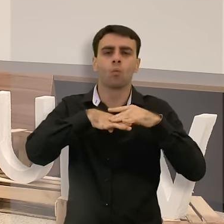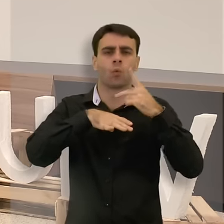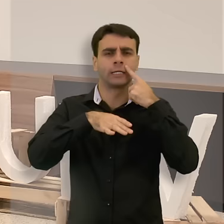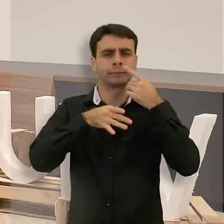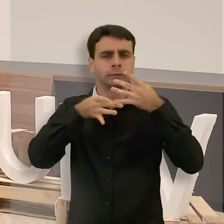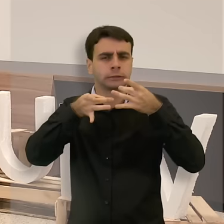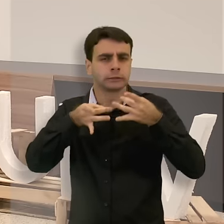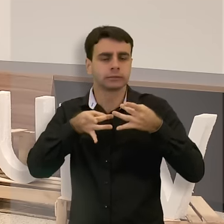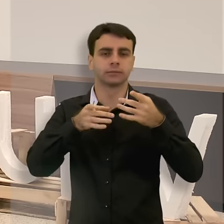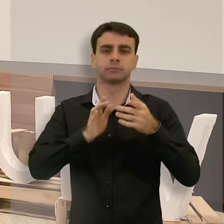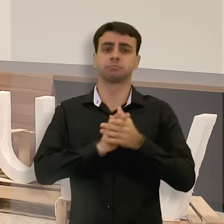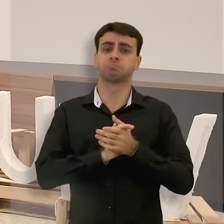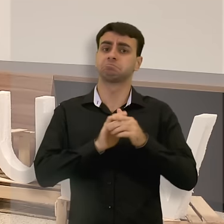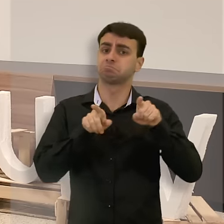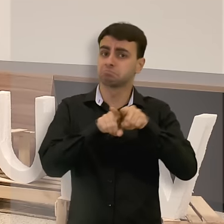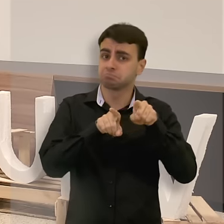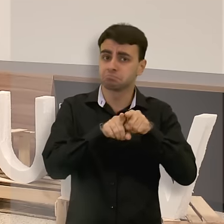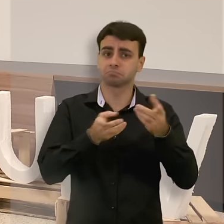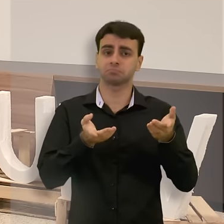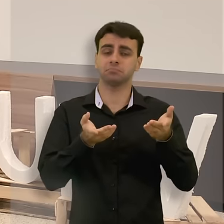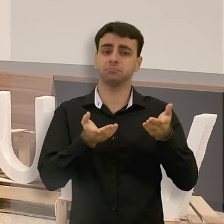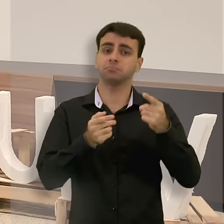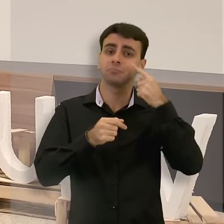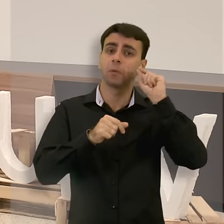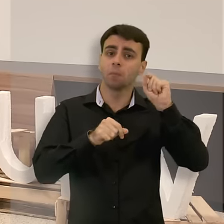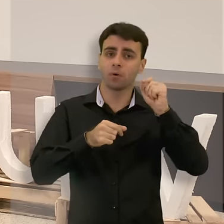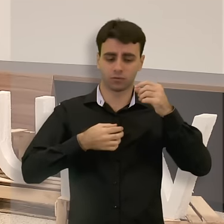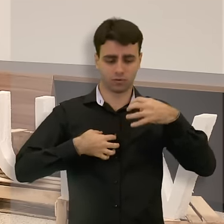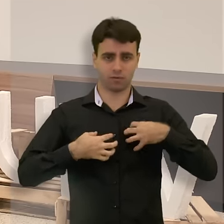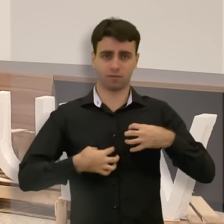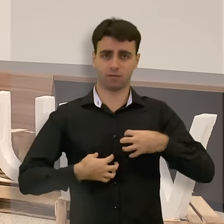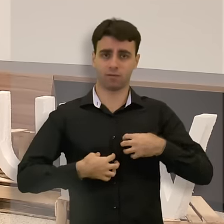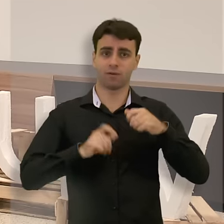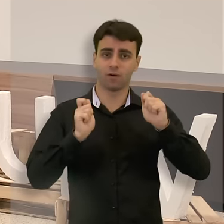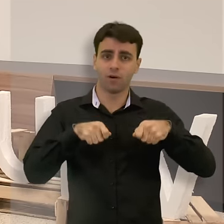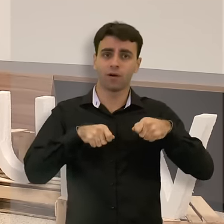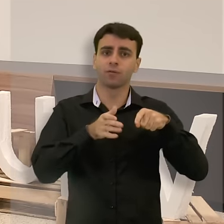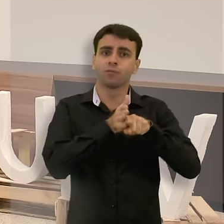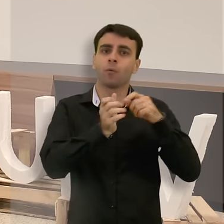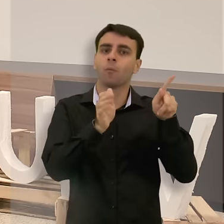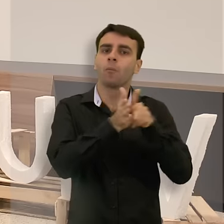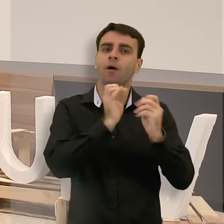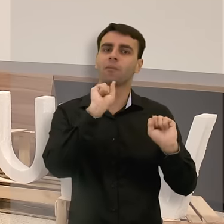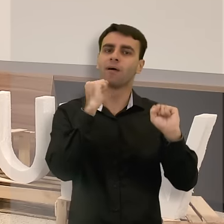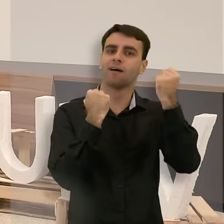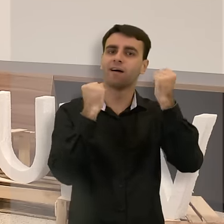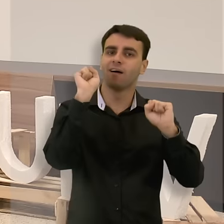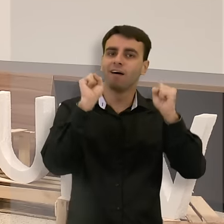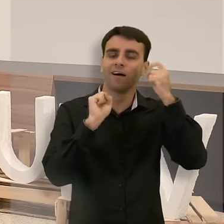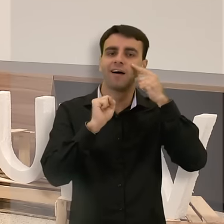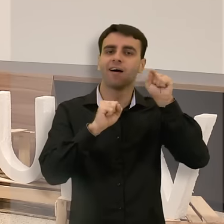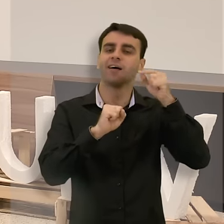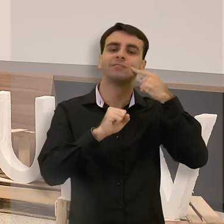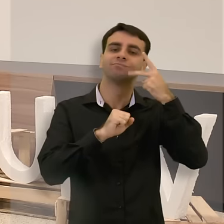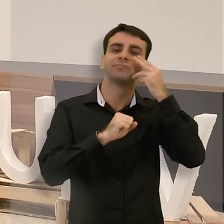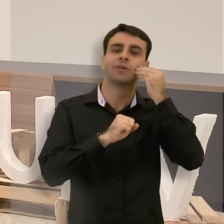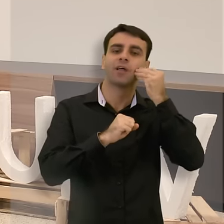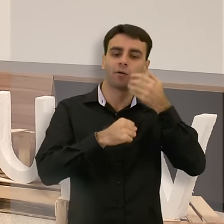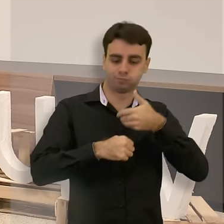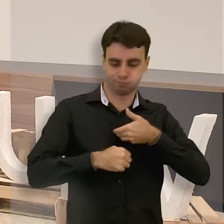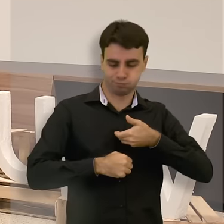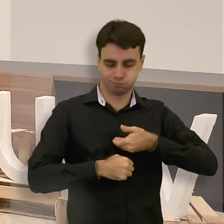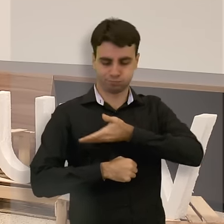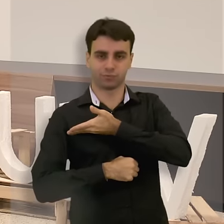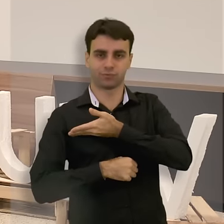complicadas, ou até mesmo órgãos que são sintetizados artificialmente para substituir